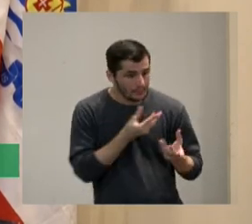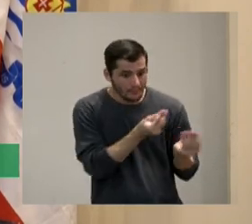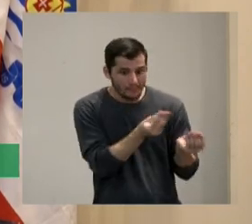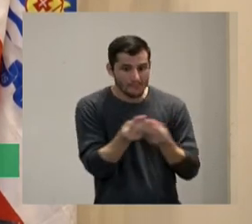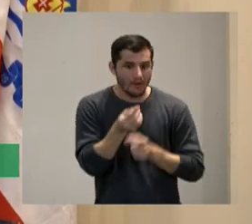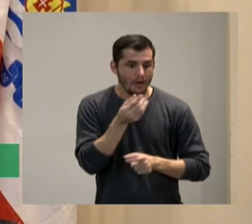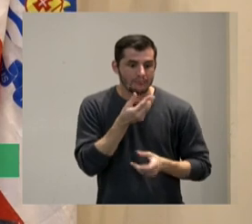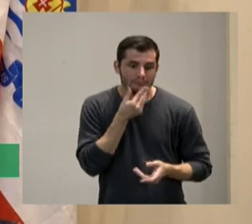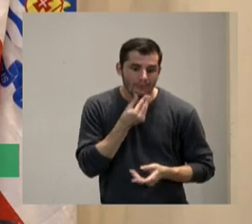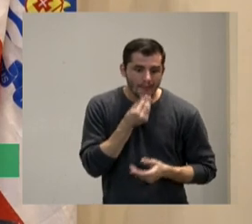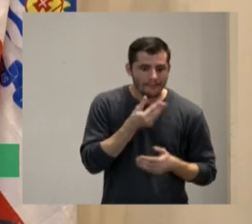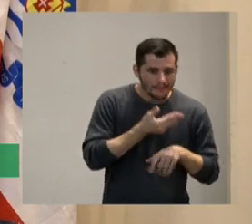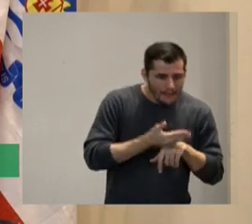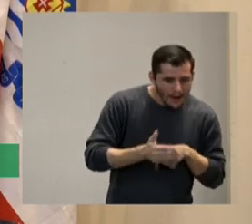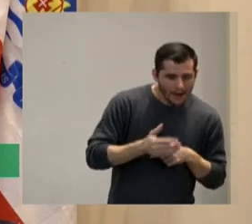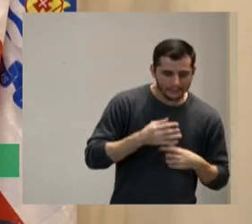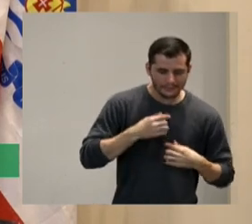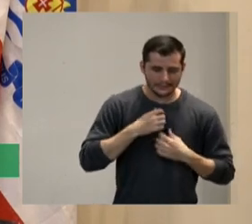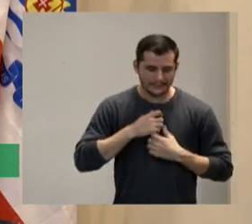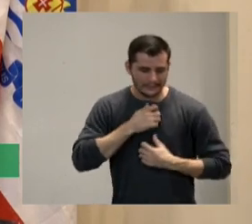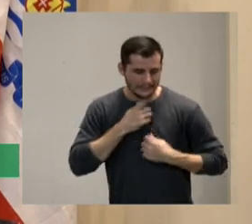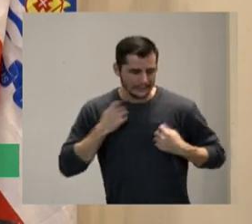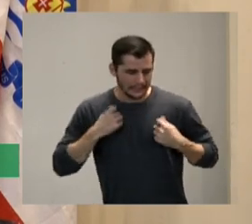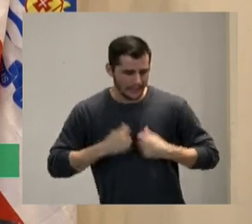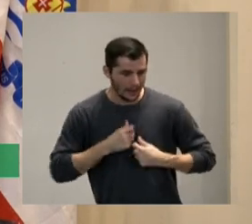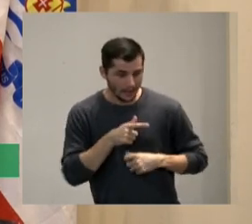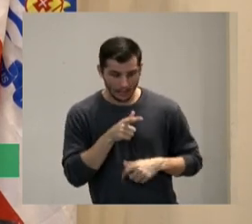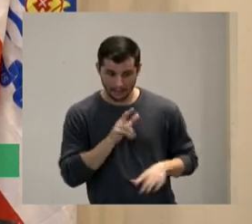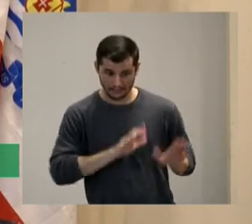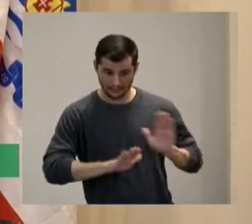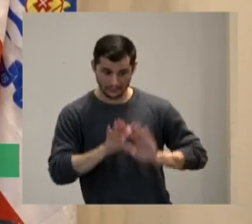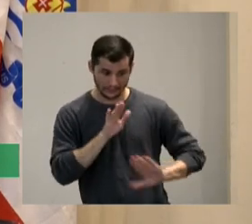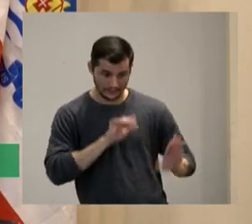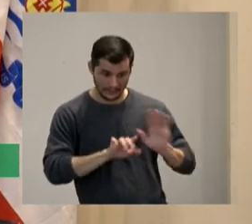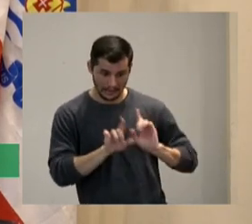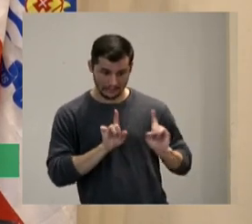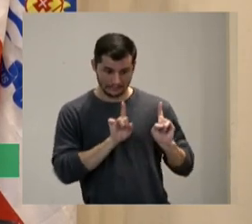cuidado não fica perto que é complicado então